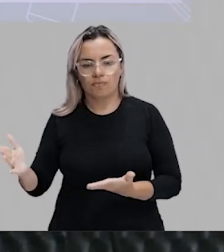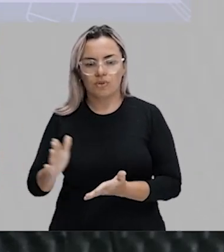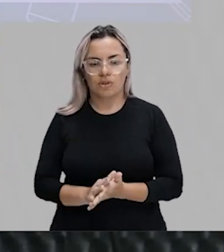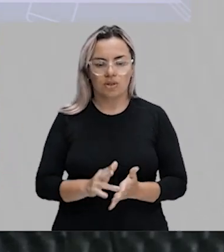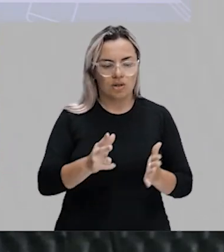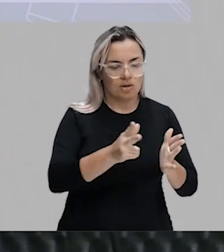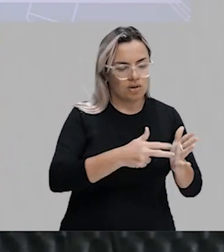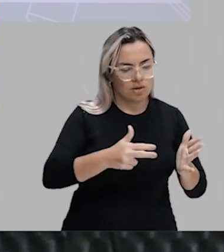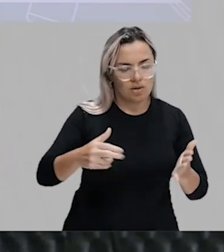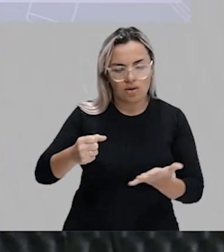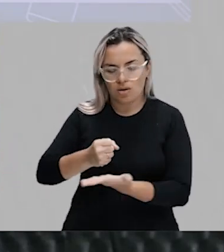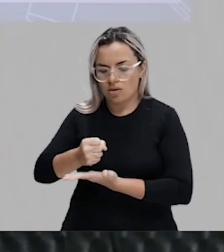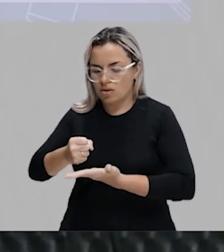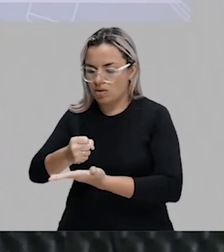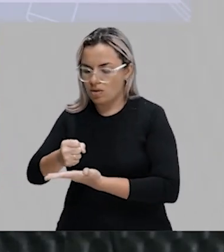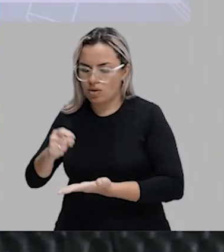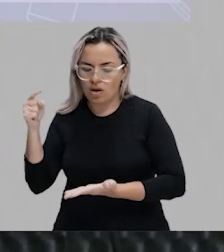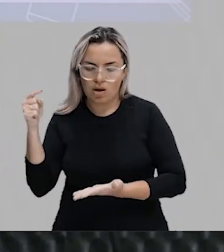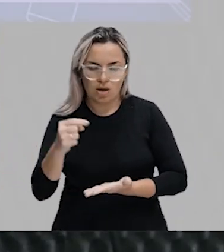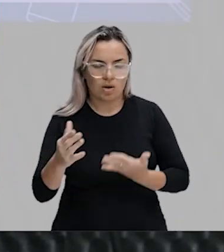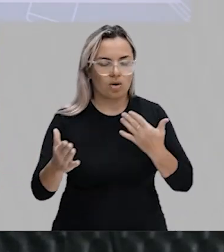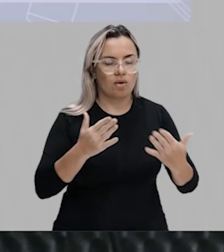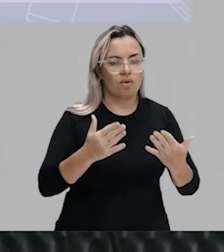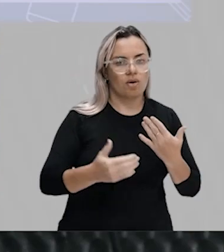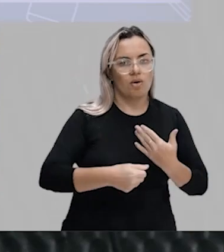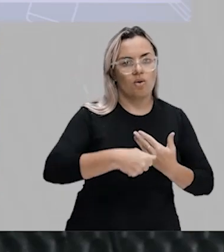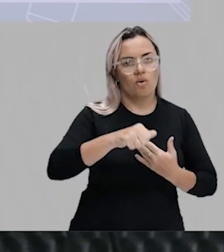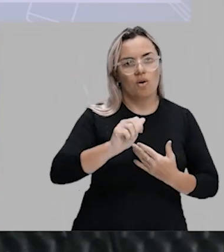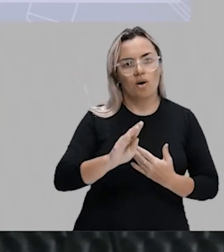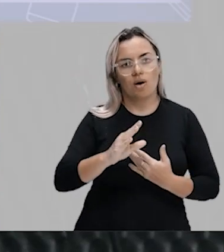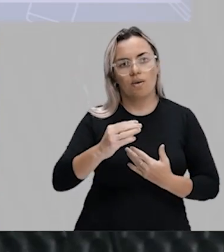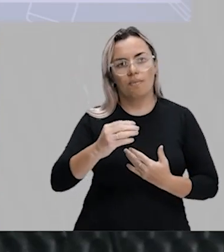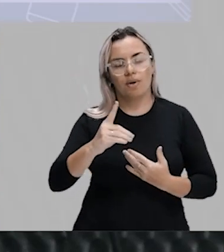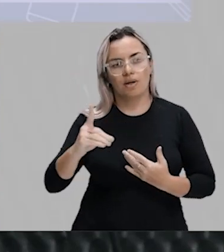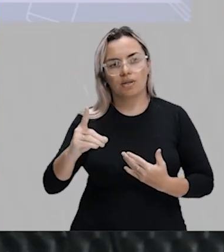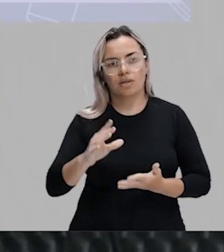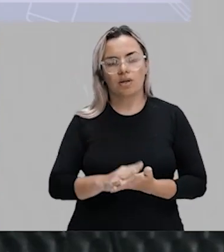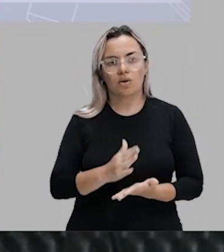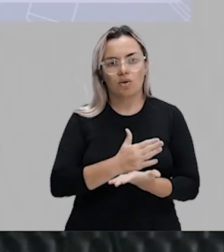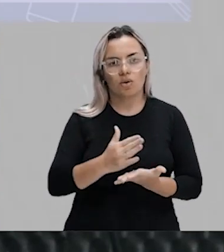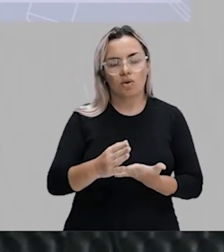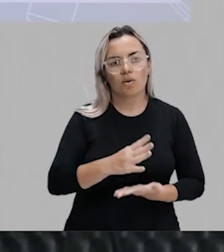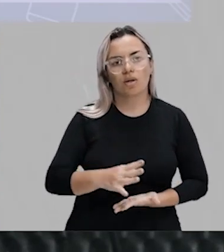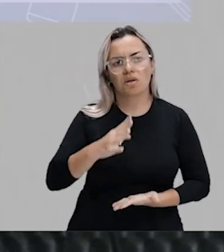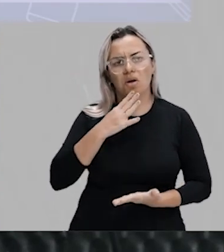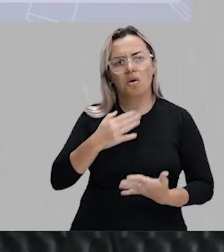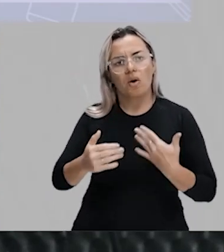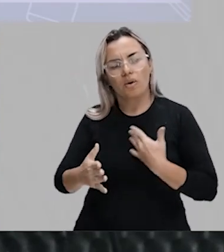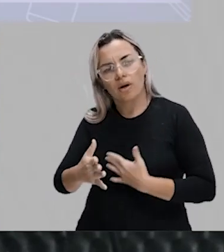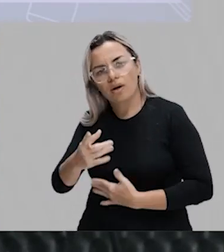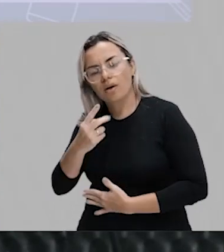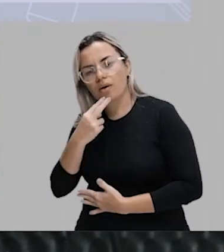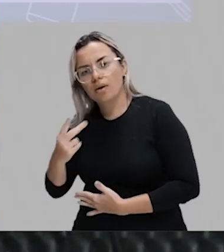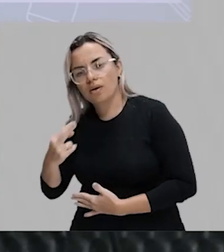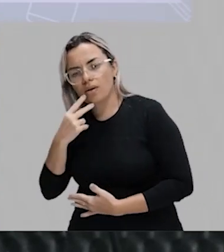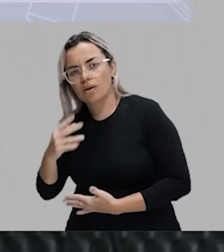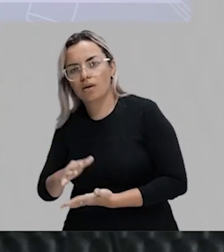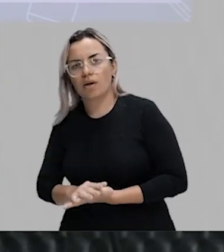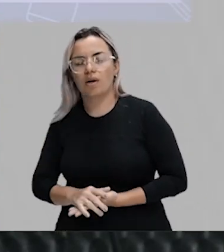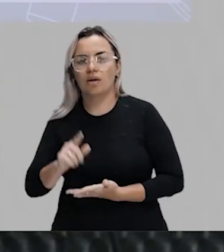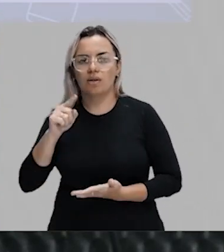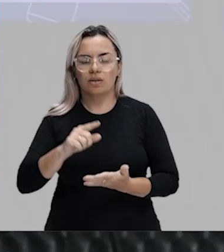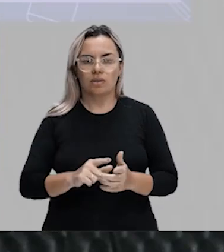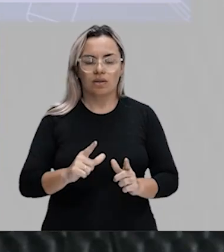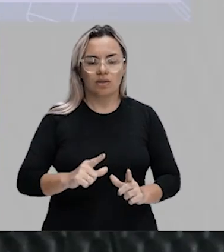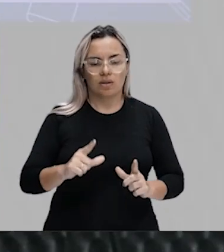base. Assim como o alfabeto é a base para a gente começar a conhecer qualquer idioma. A tabuada